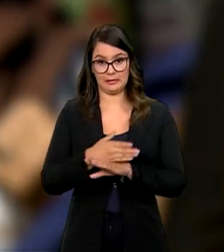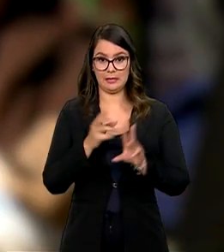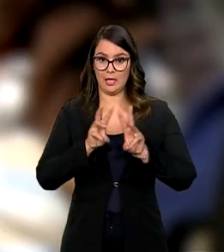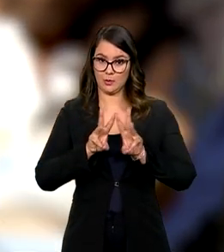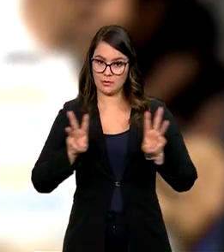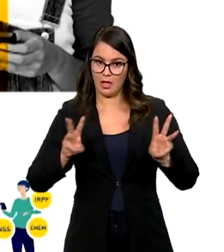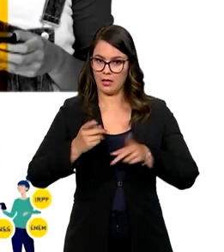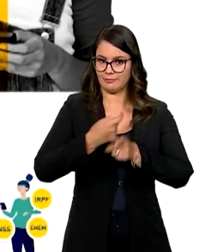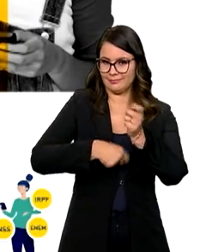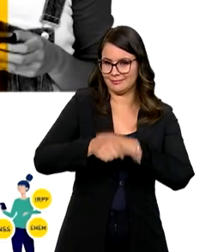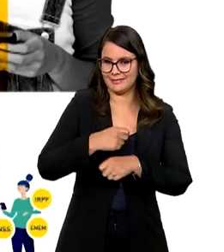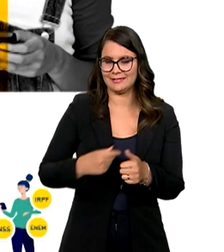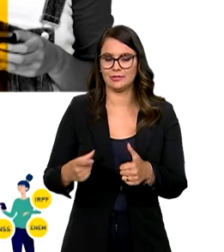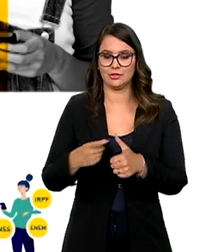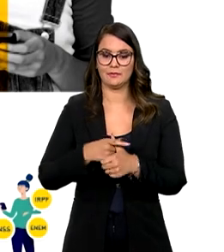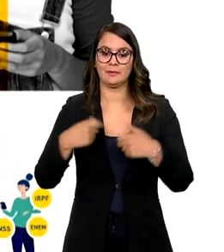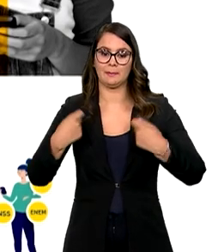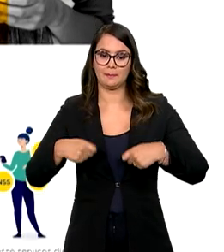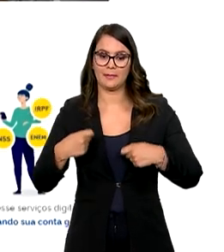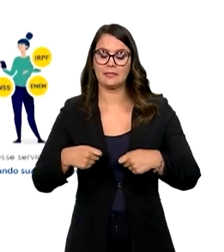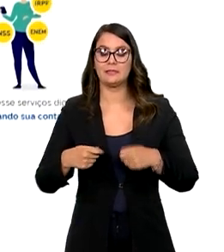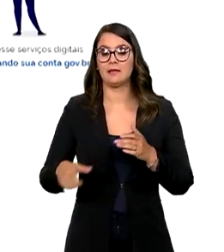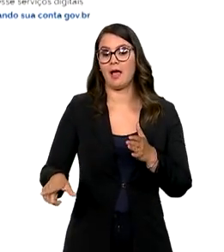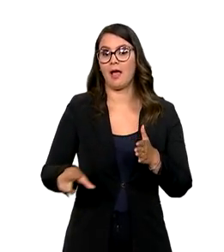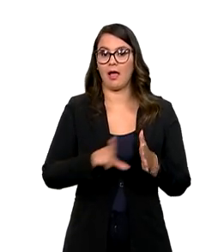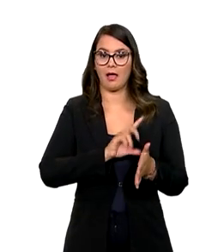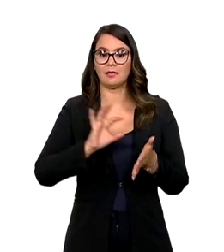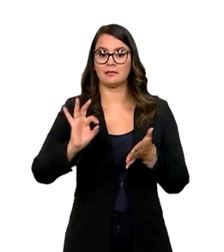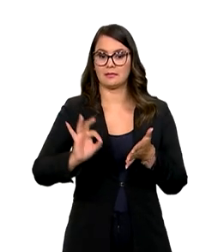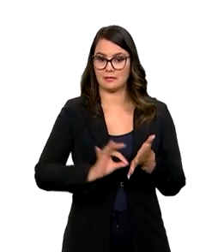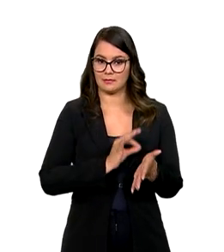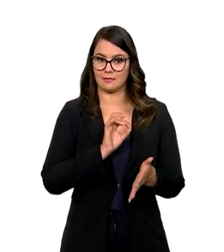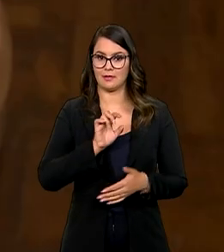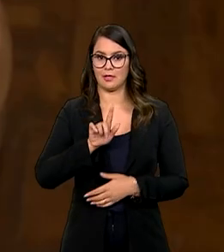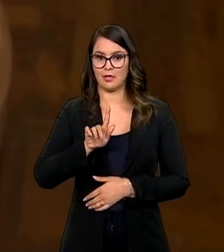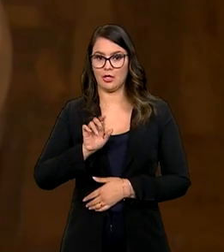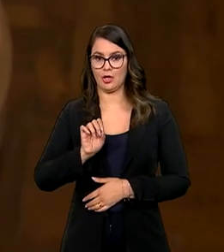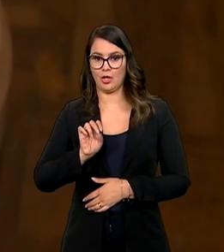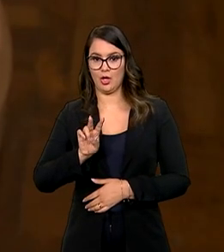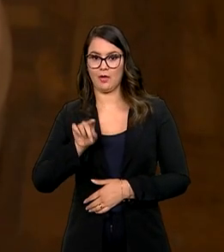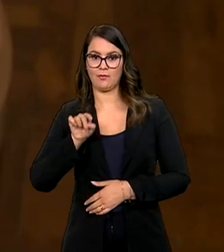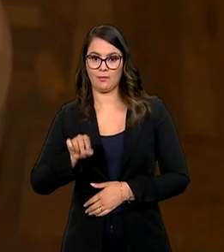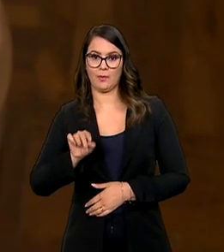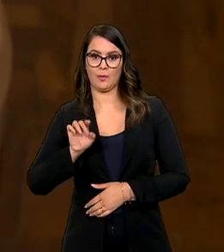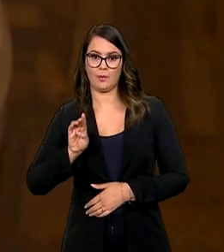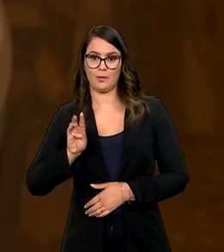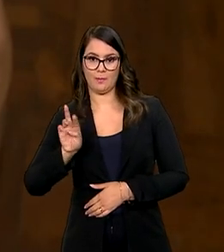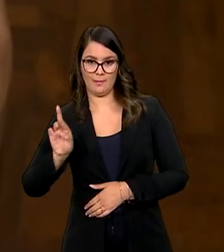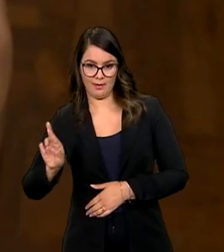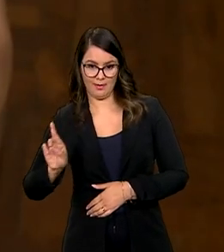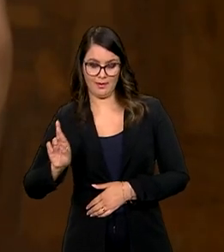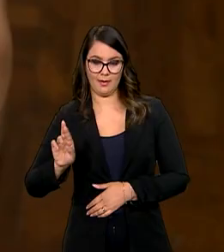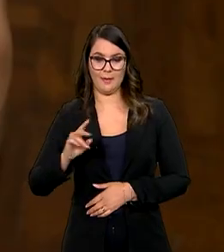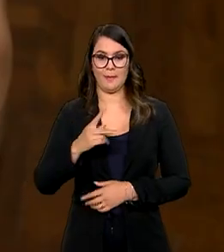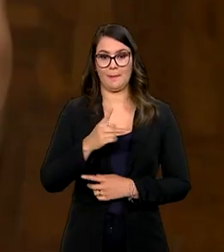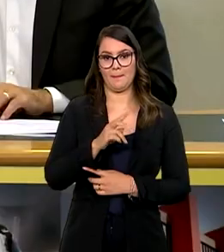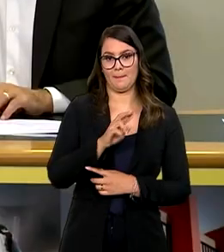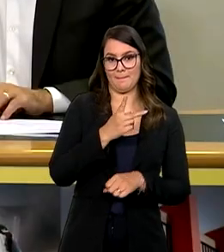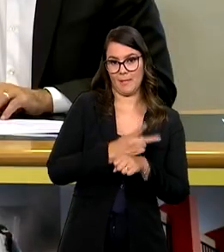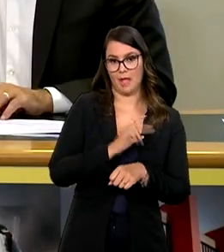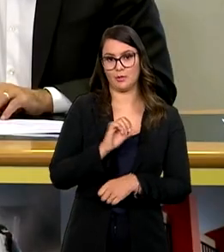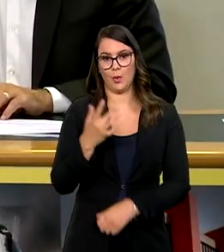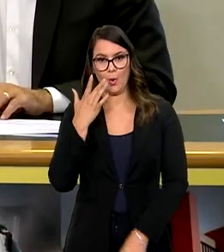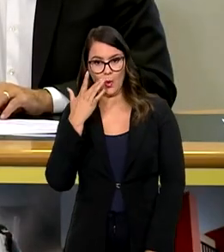renegociar as dívidas, é preciso fazer antes o cadastro no gov.br em contas prata ou ouro.